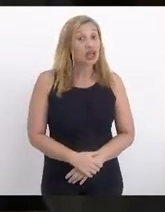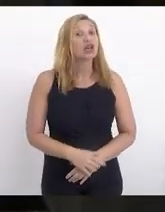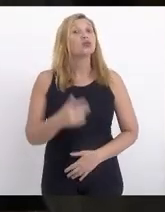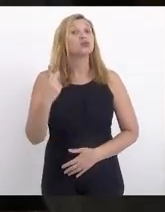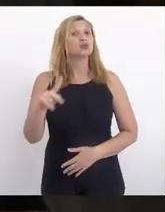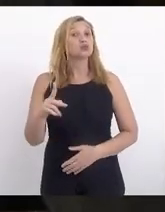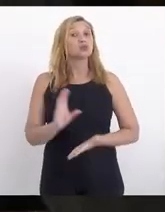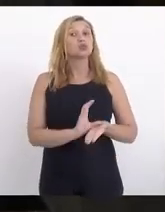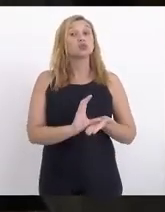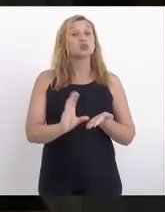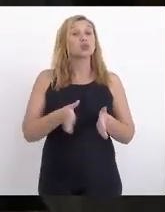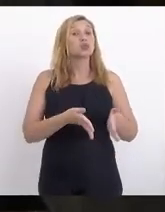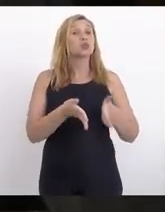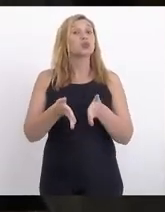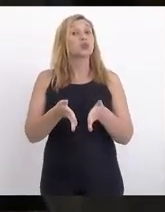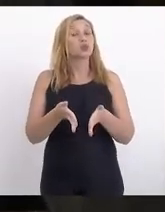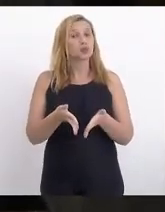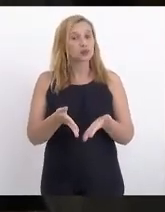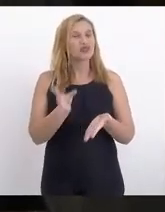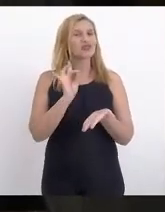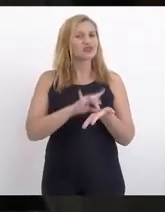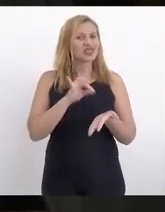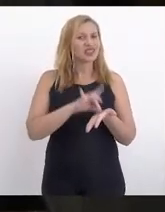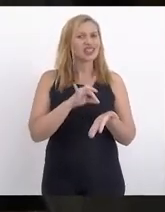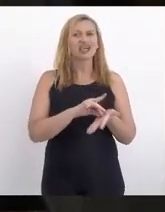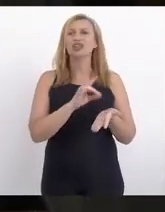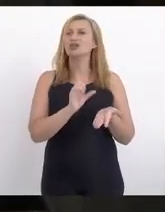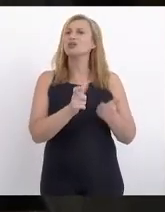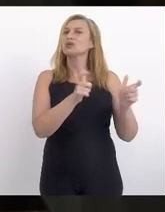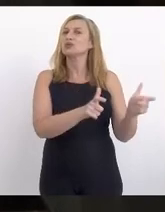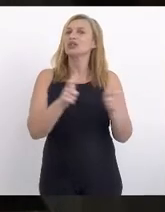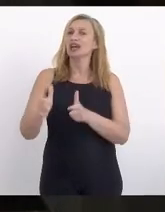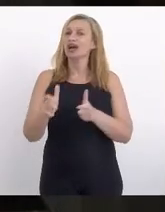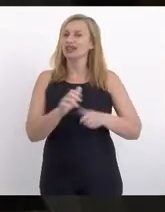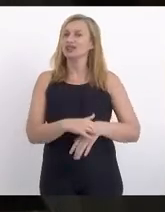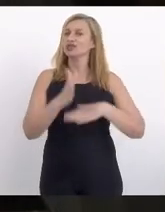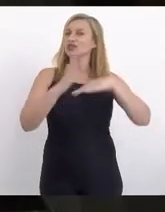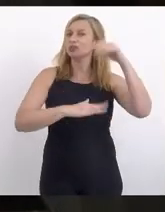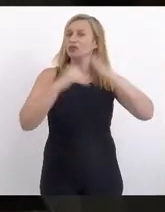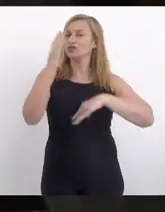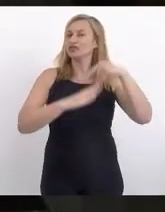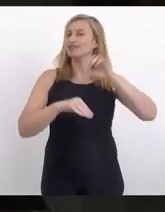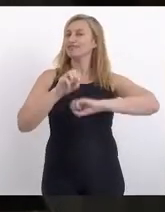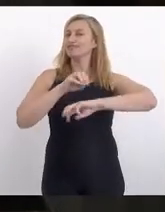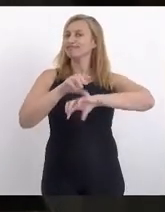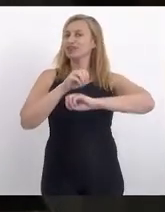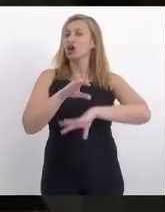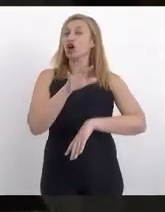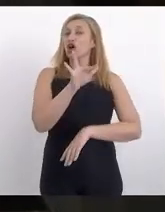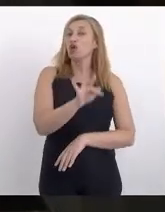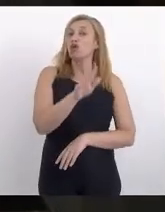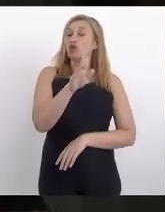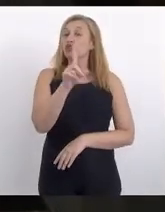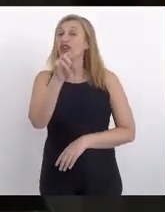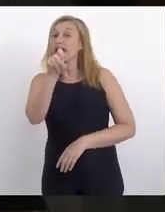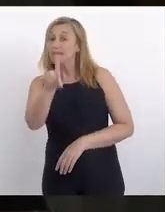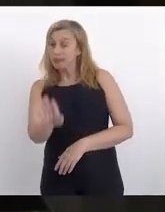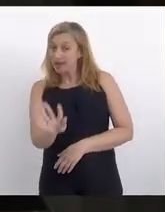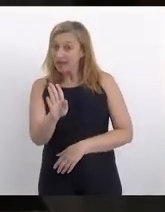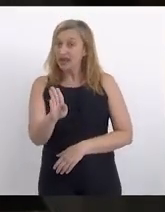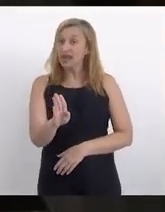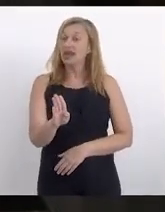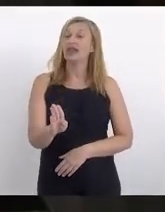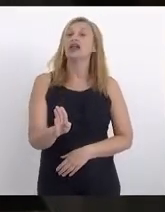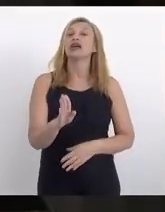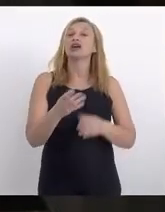destinação para os seus verdadeiros destinatários, ou seja, os profissionais da educação. O Fundeb é um fundo, como nós